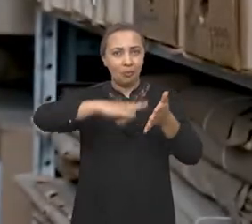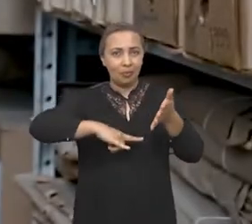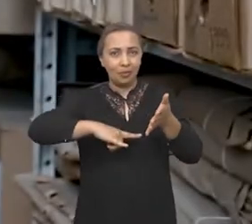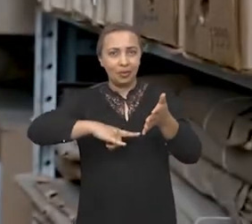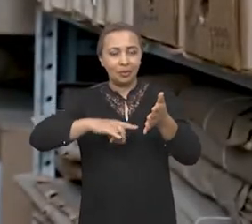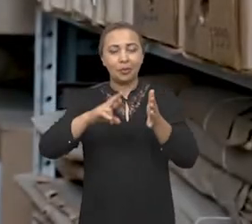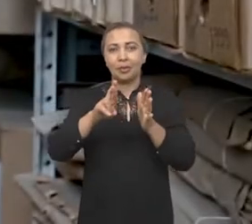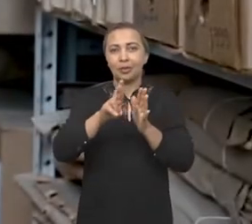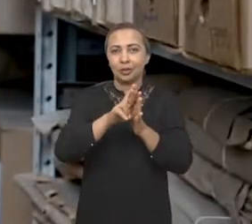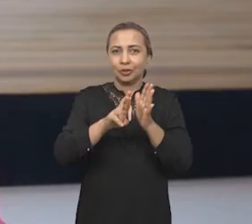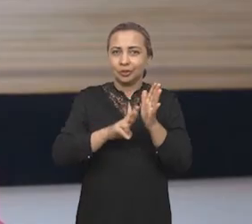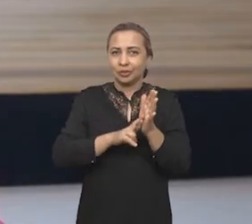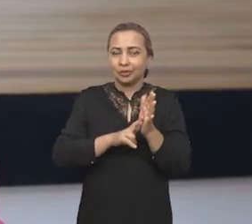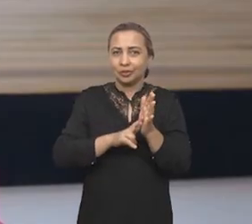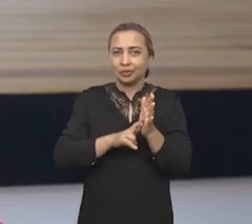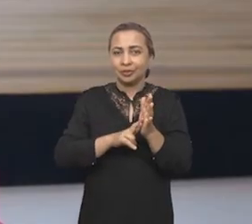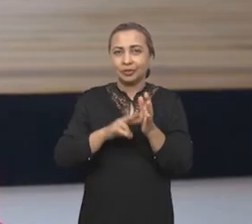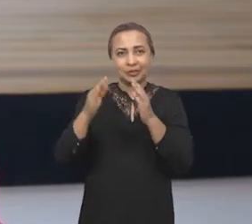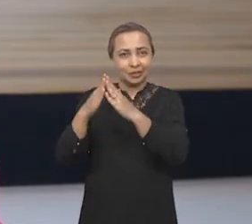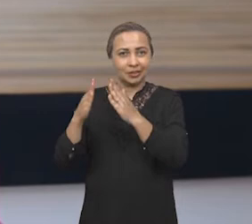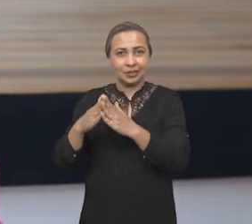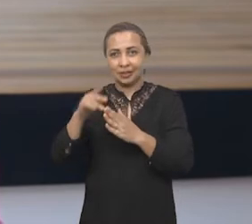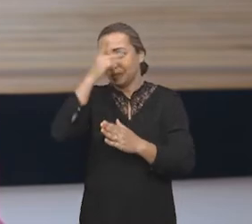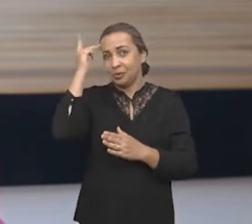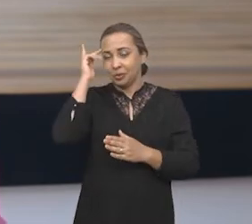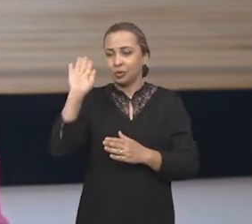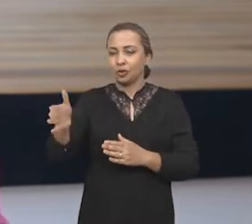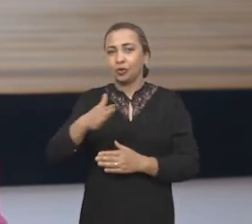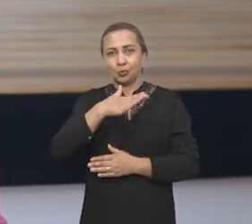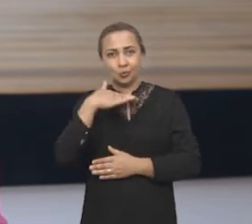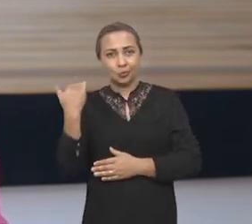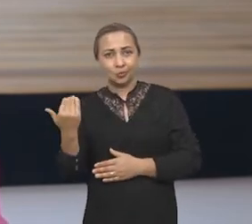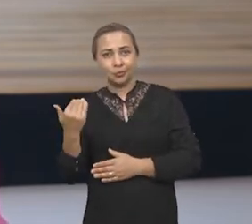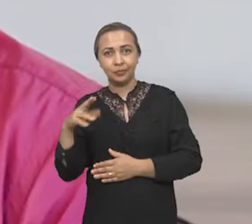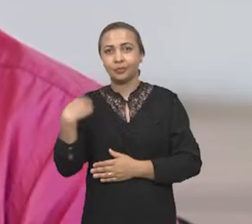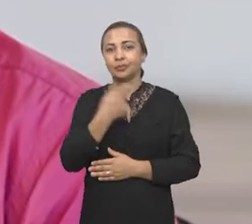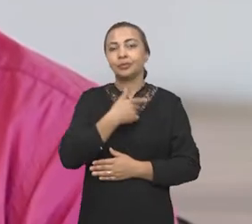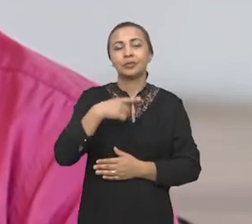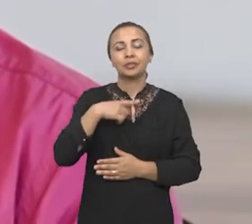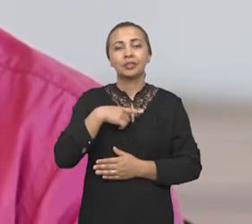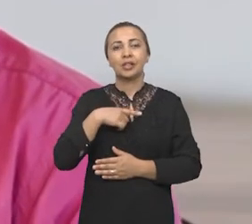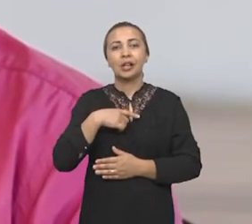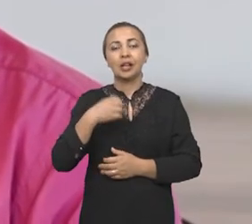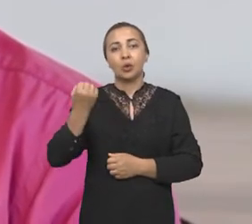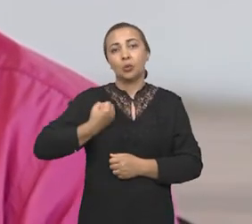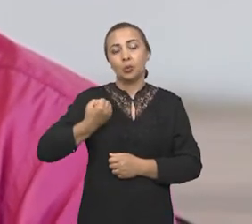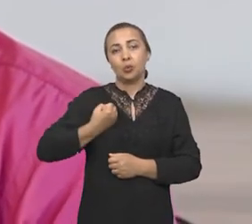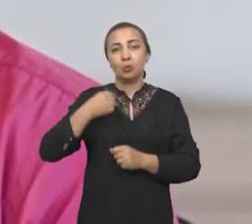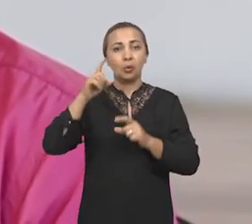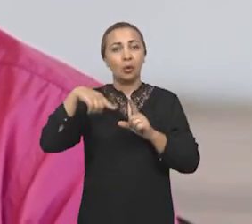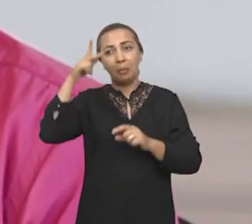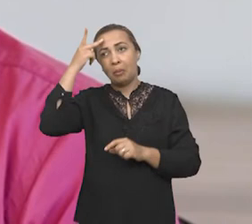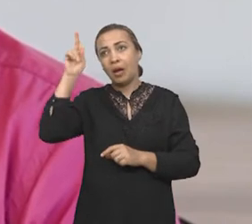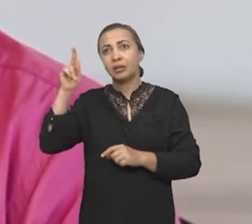registram propriedade das pessoas falecidas, a gente tem dados muito consistentes